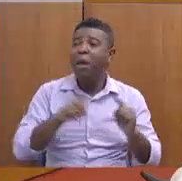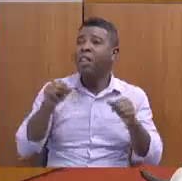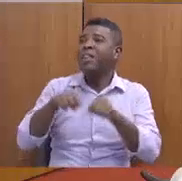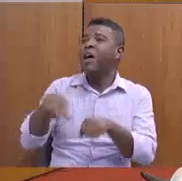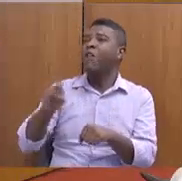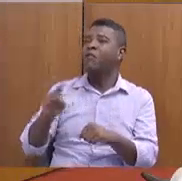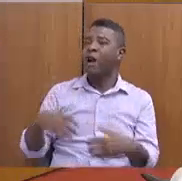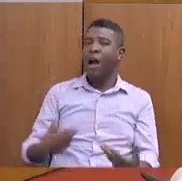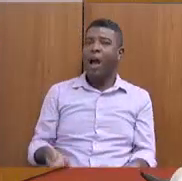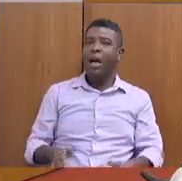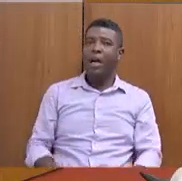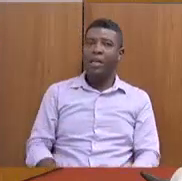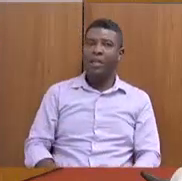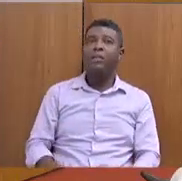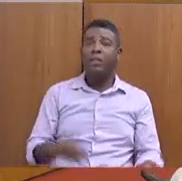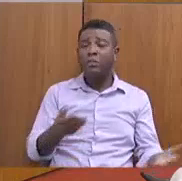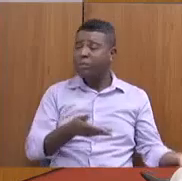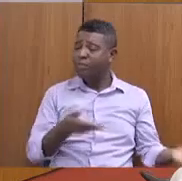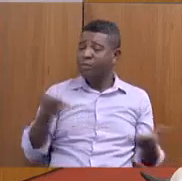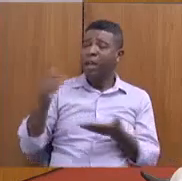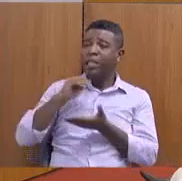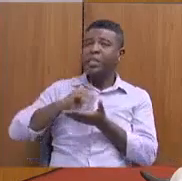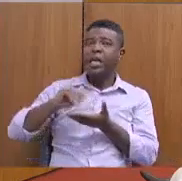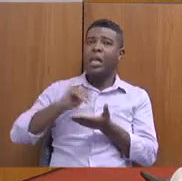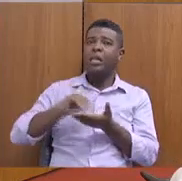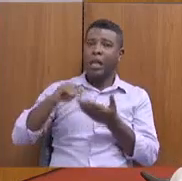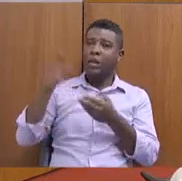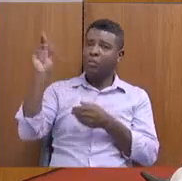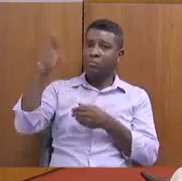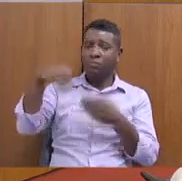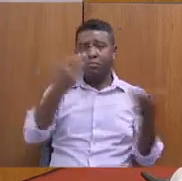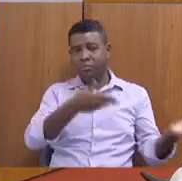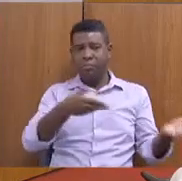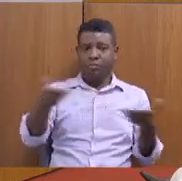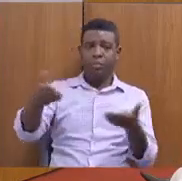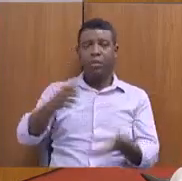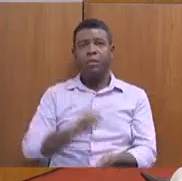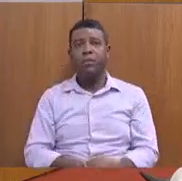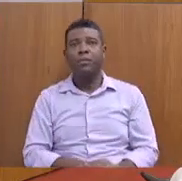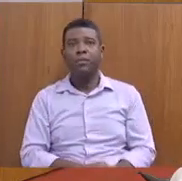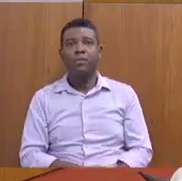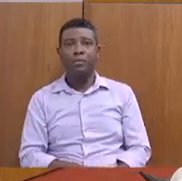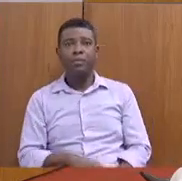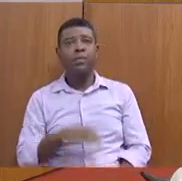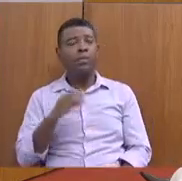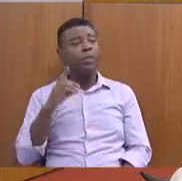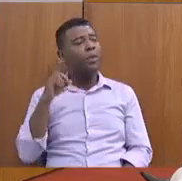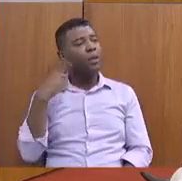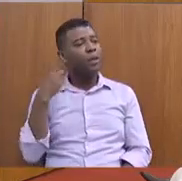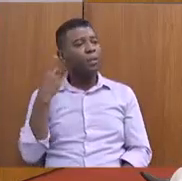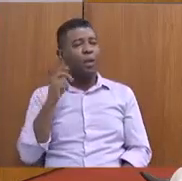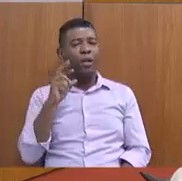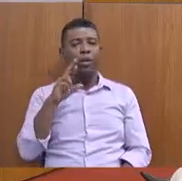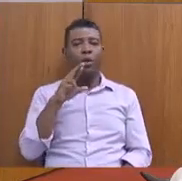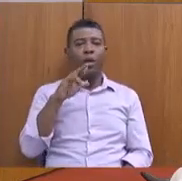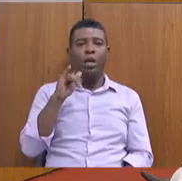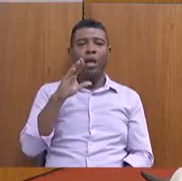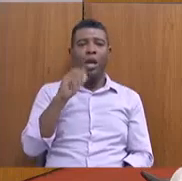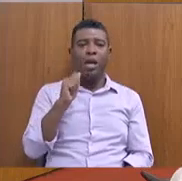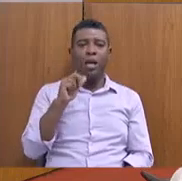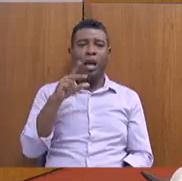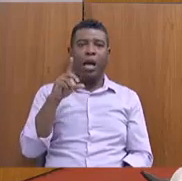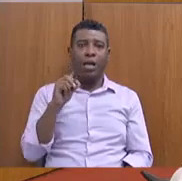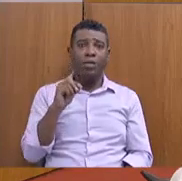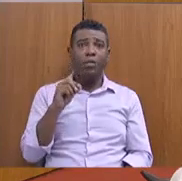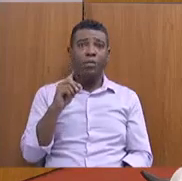deputado. Com a palavra a secretária Elisabeth Jucar. Deputado Ricardo, queria falar o seguinte, que nós temos grandes